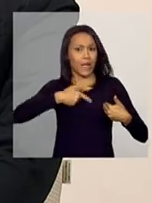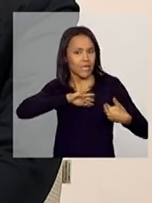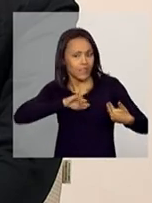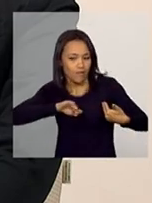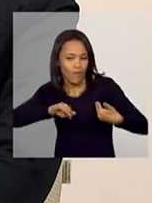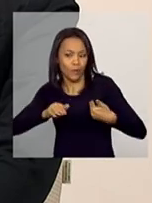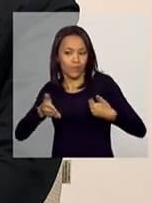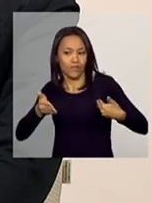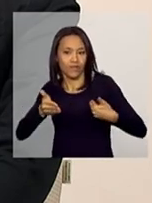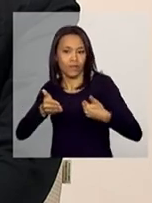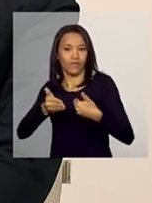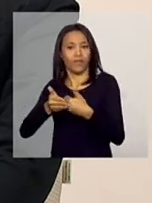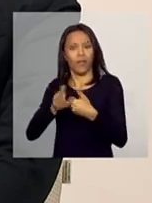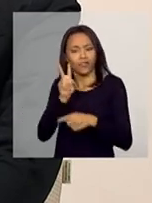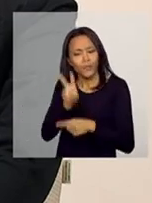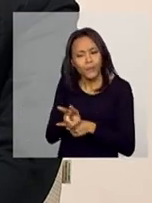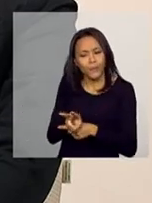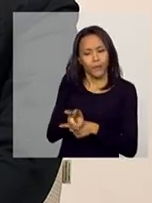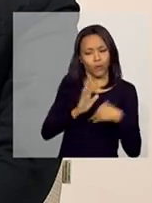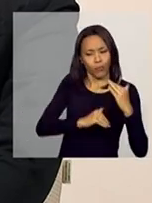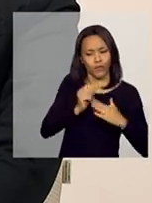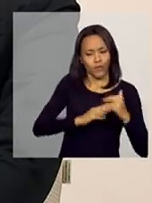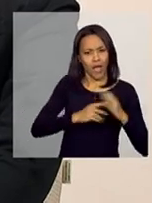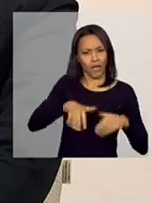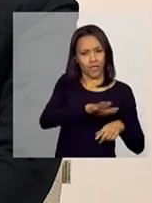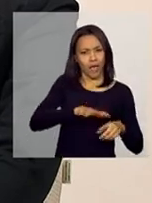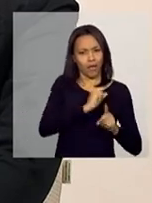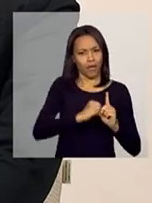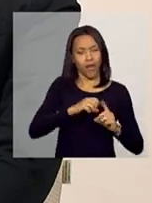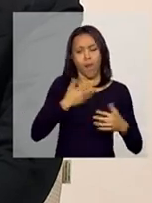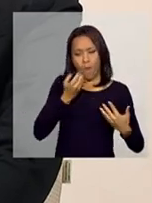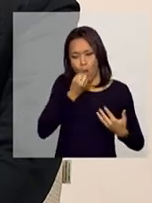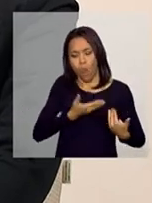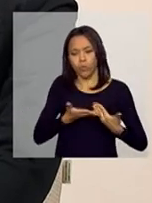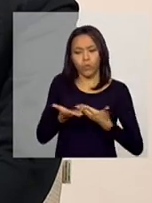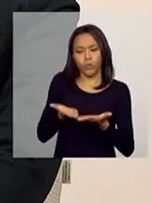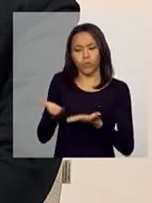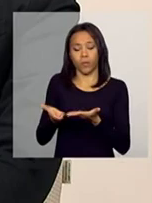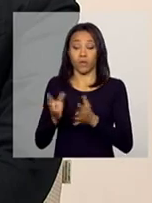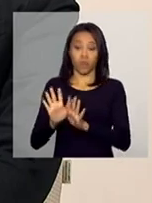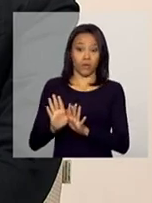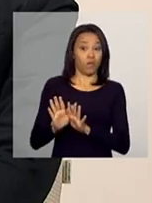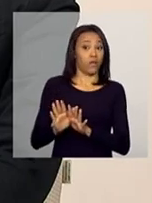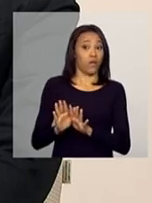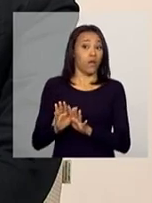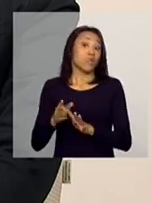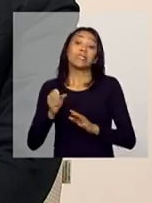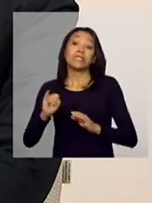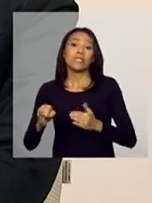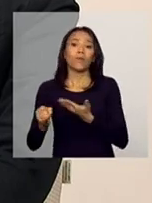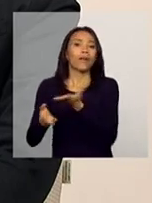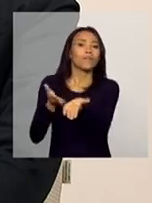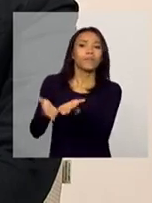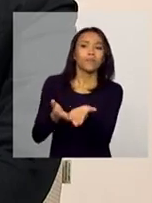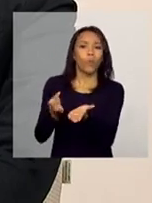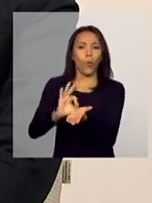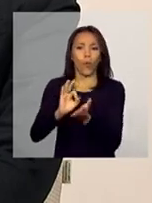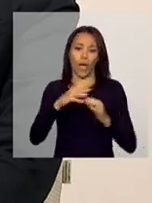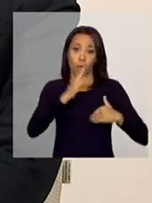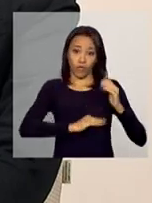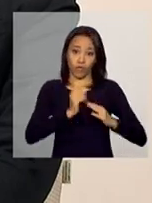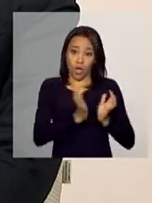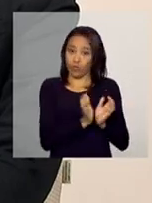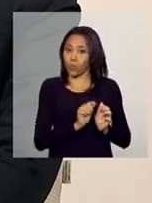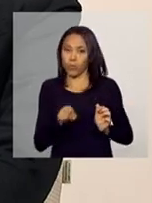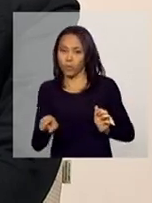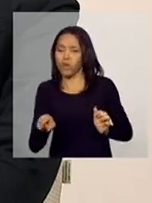estar mais presente com essa família. E o atendimento, não que a equipe não esteja presente com essa família, mas podem ser